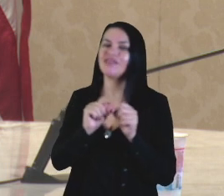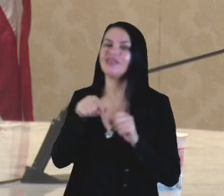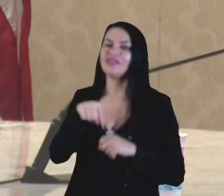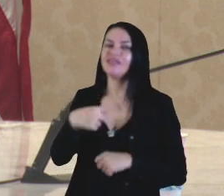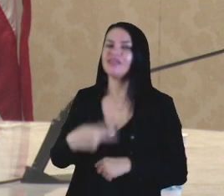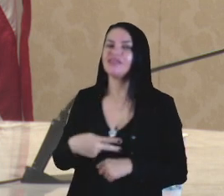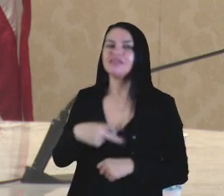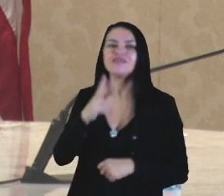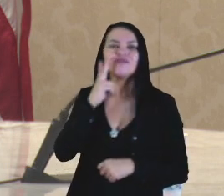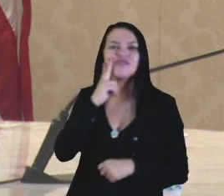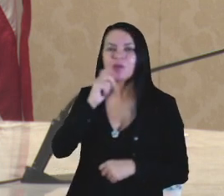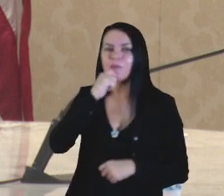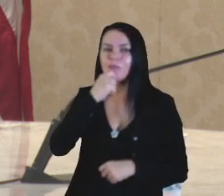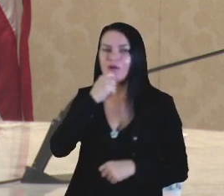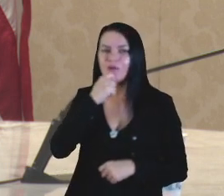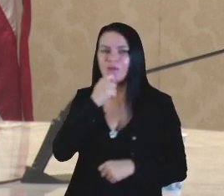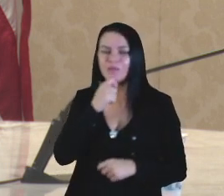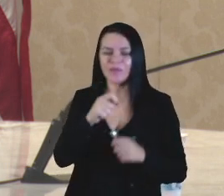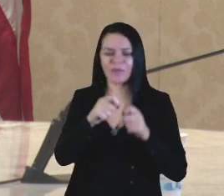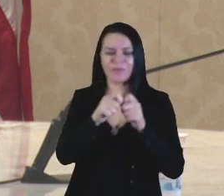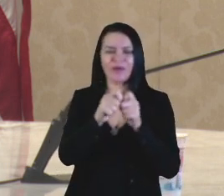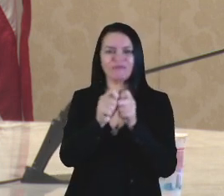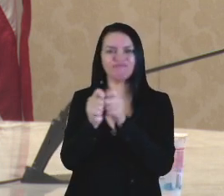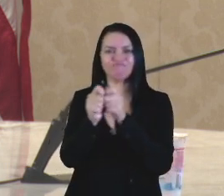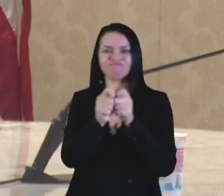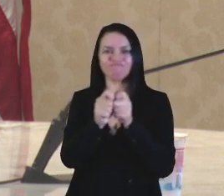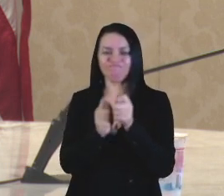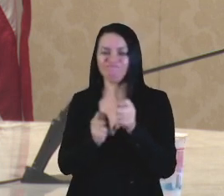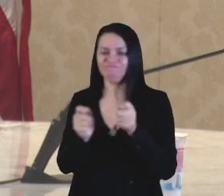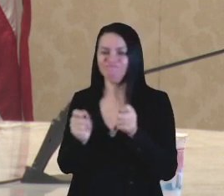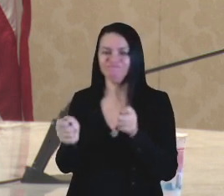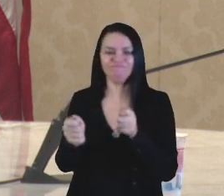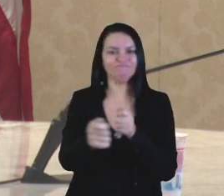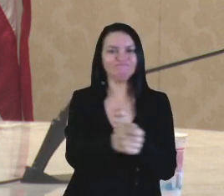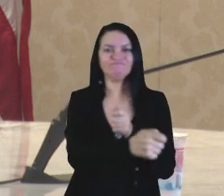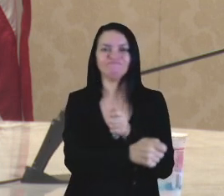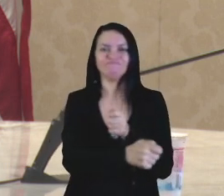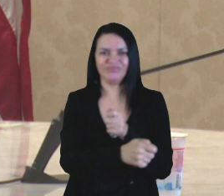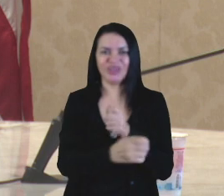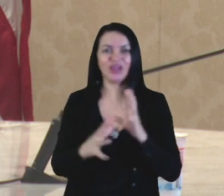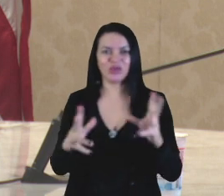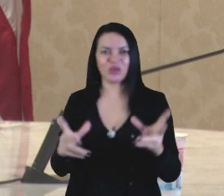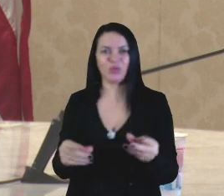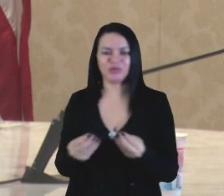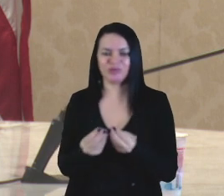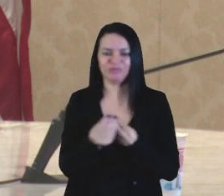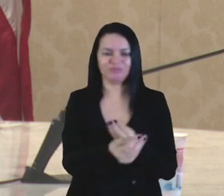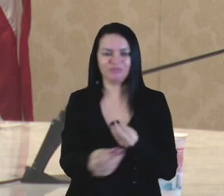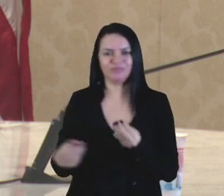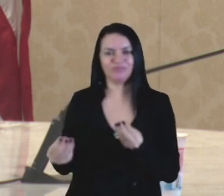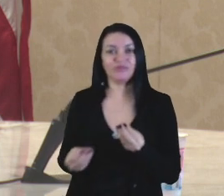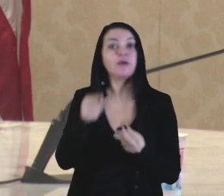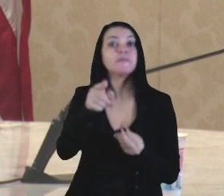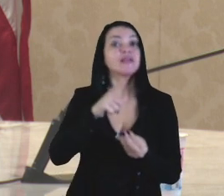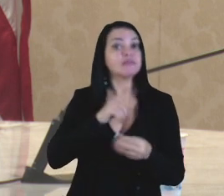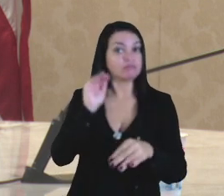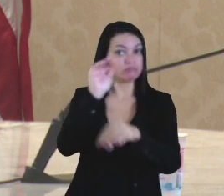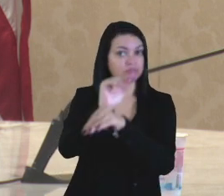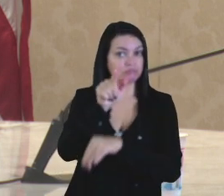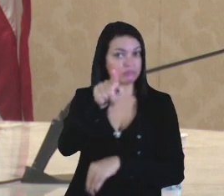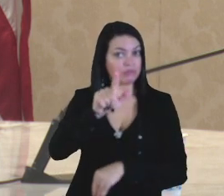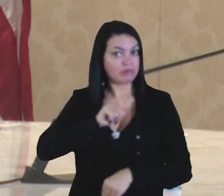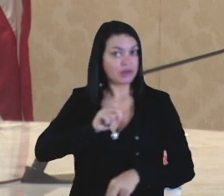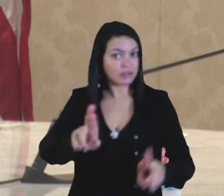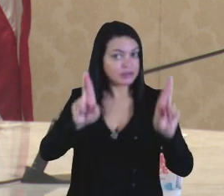Consagrou e partilhou. E é isto que eu quero sublinhar. Para que haja esperança, é